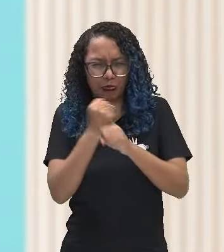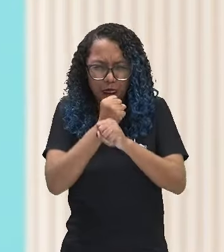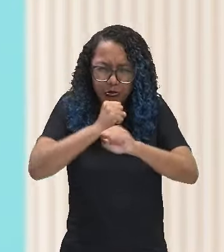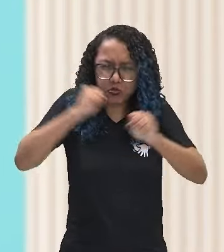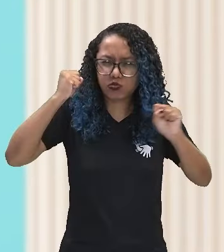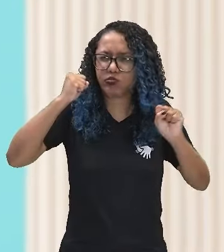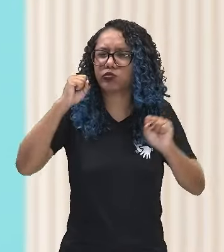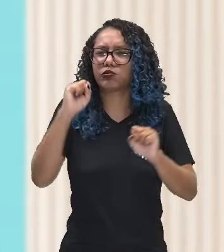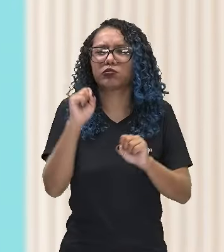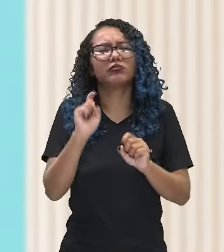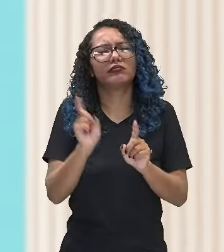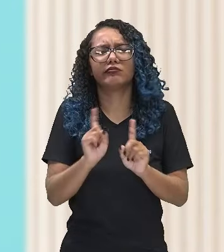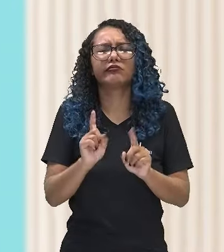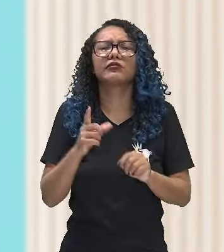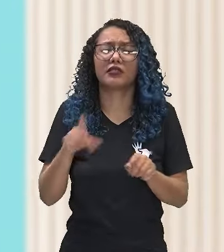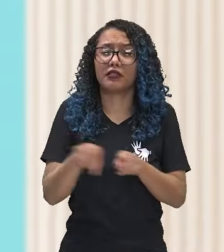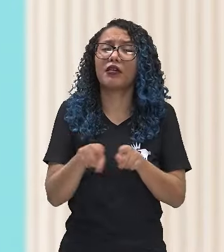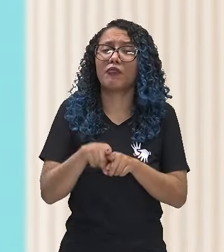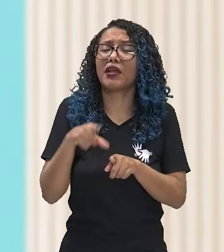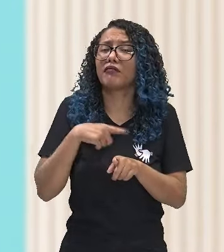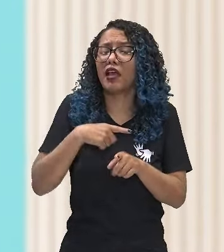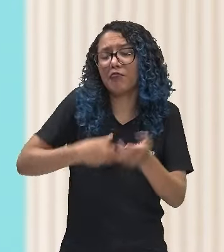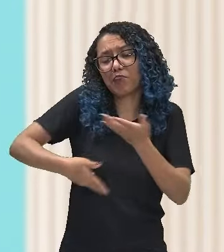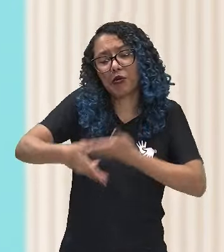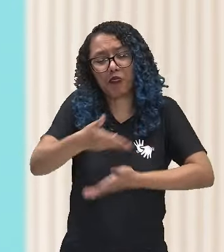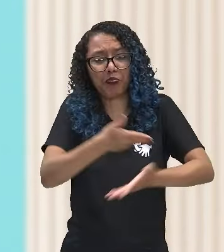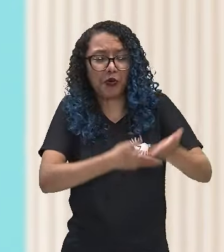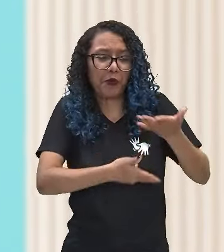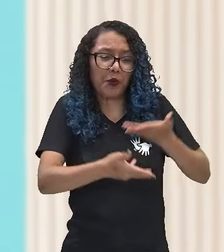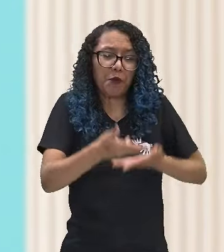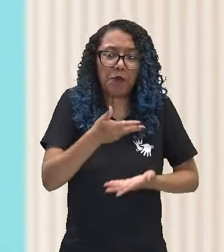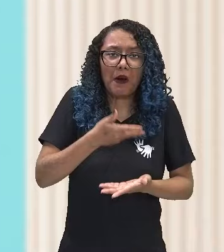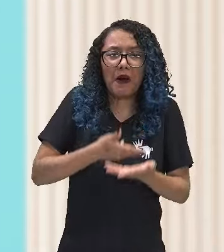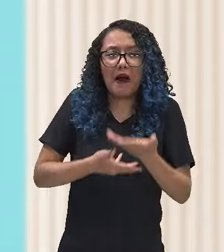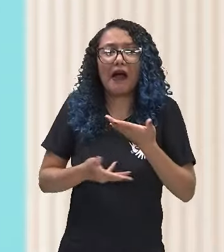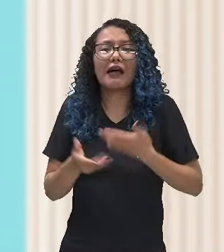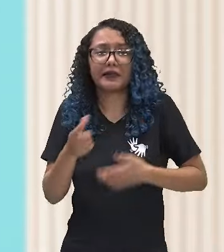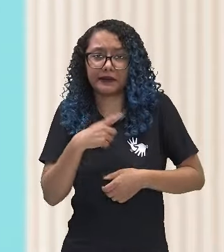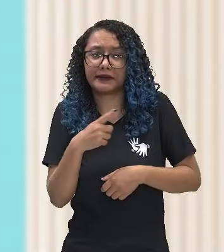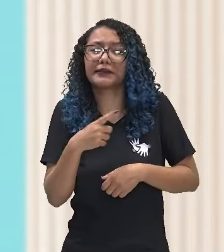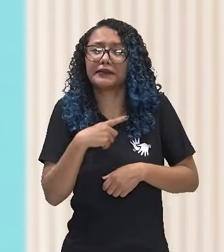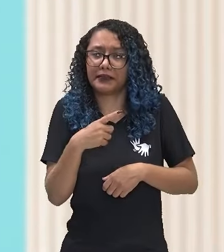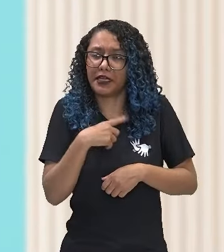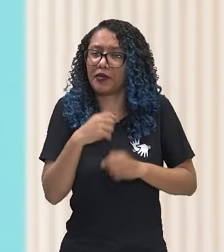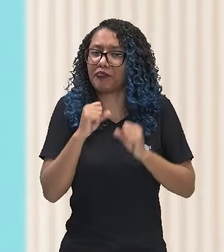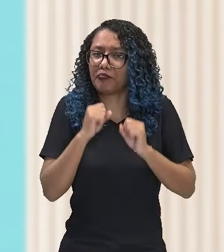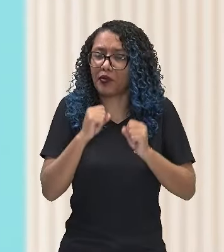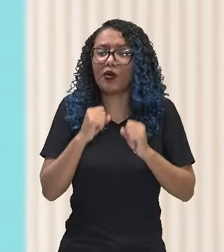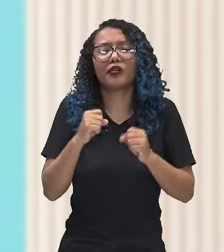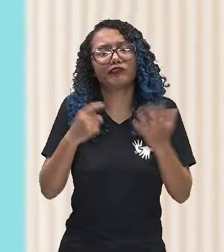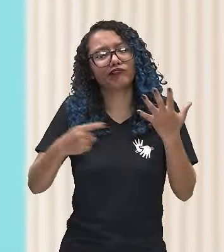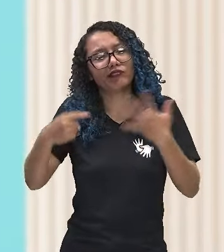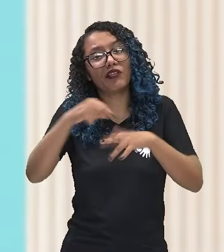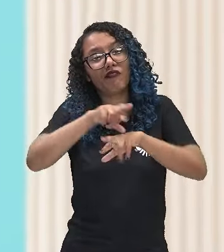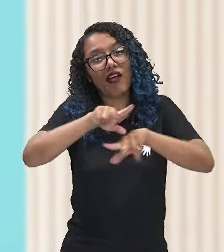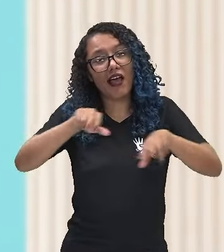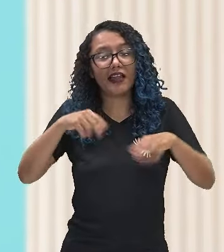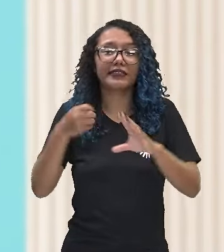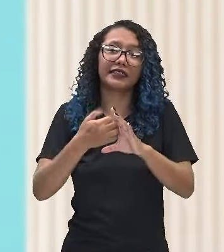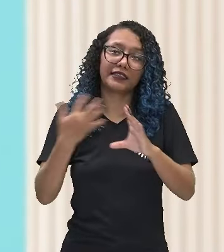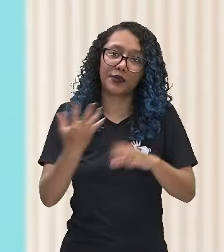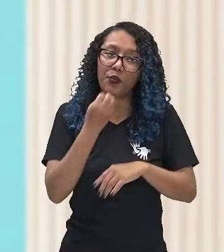existe também todo um lado de sociabilidade que afloram no jovem, entre outros aspectos também. Então a gente